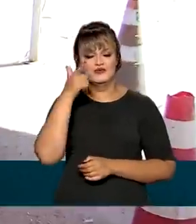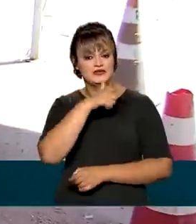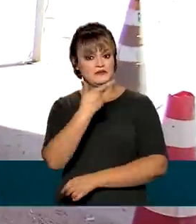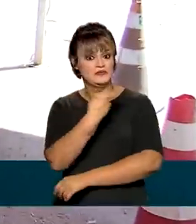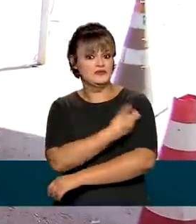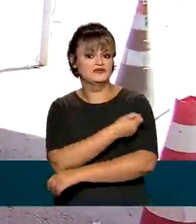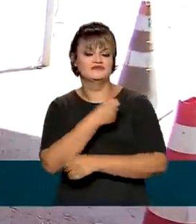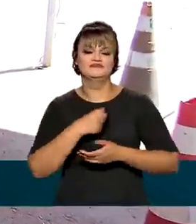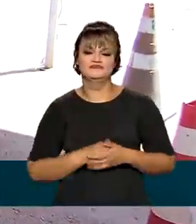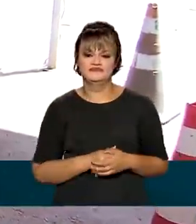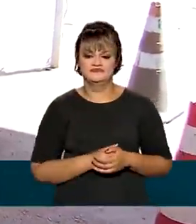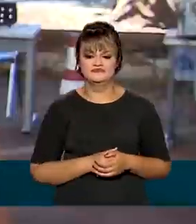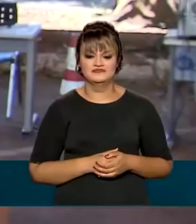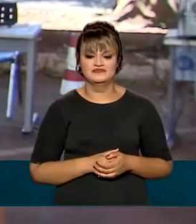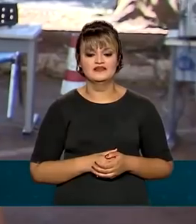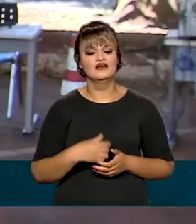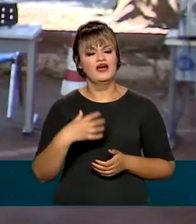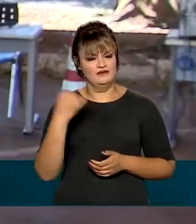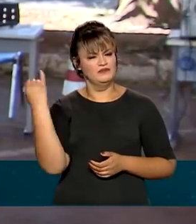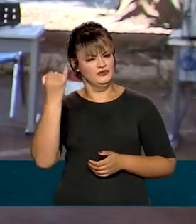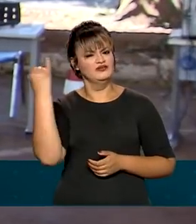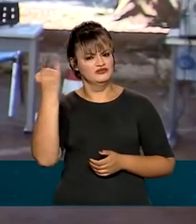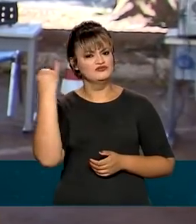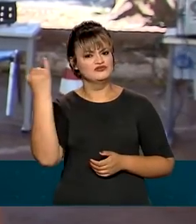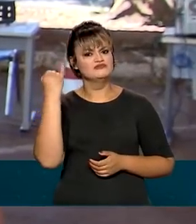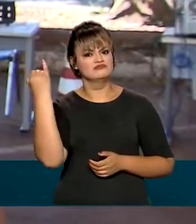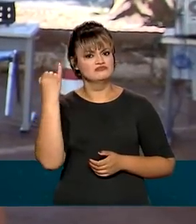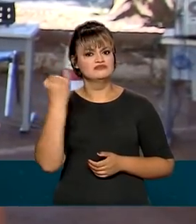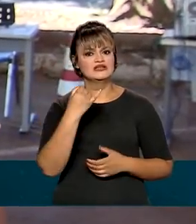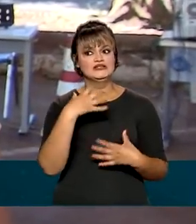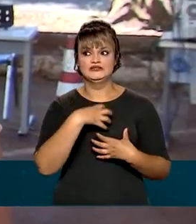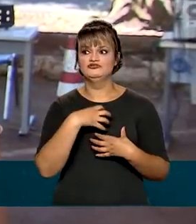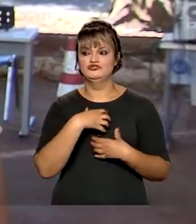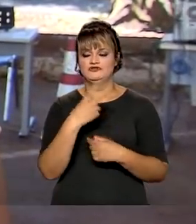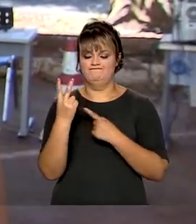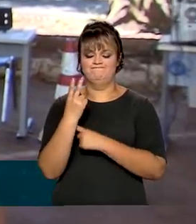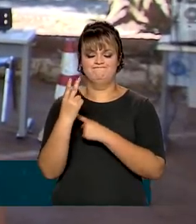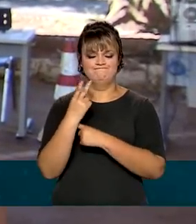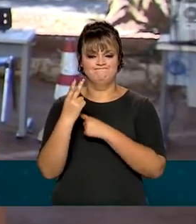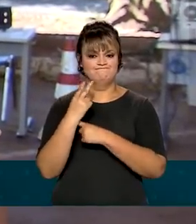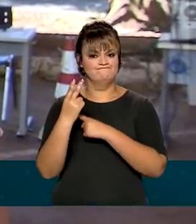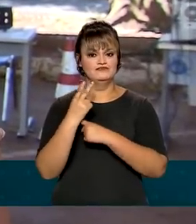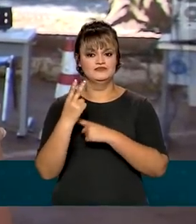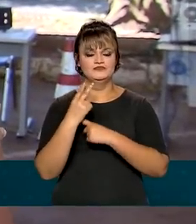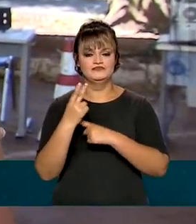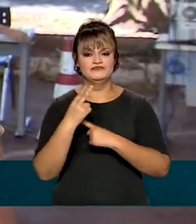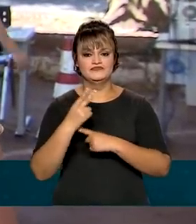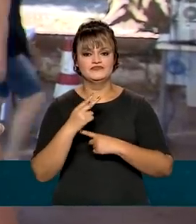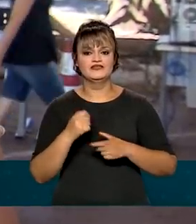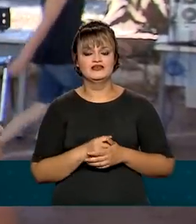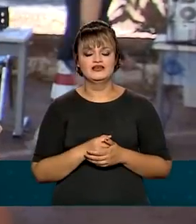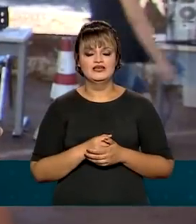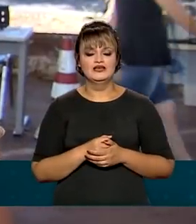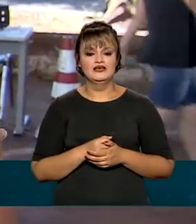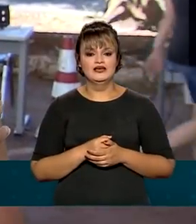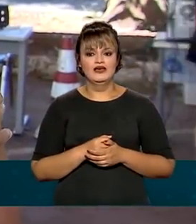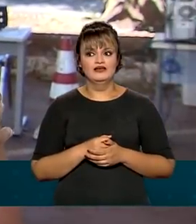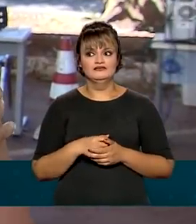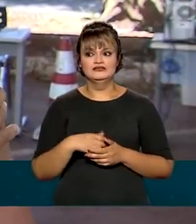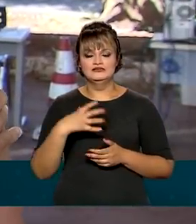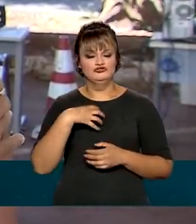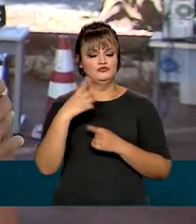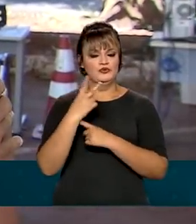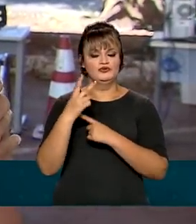dose contra a influenza. É muito importante estar imunizado, poder estar